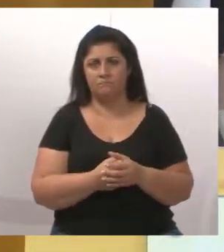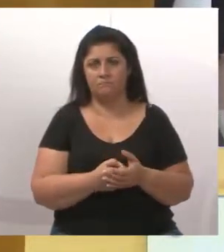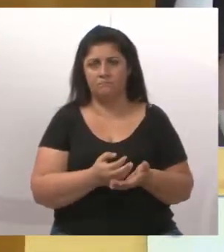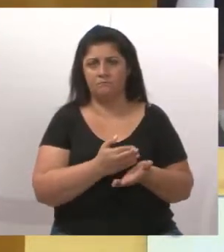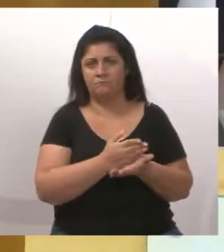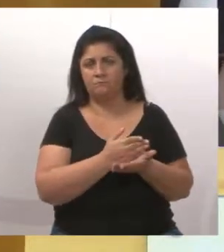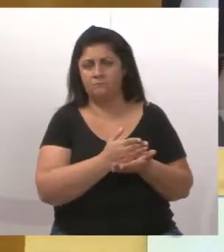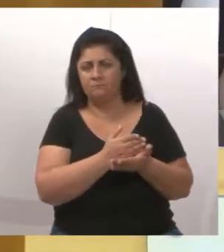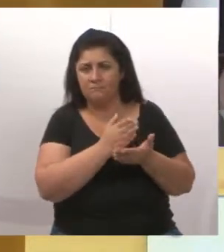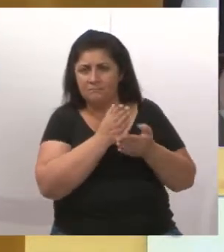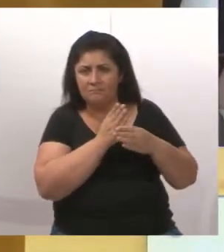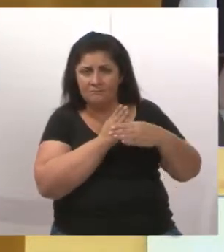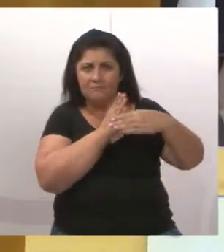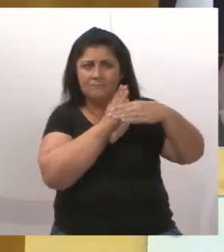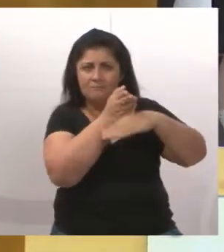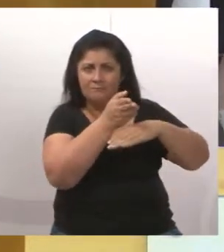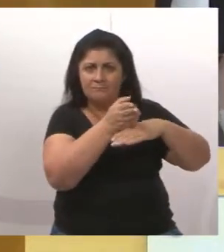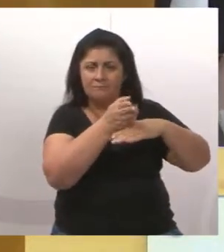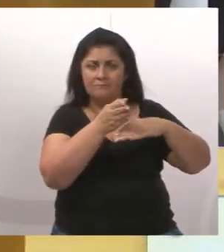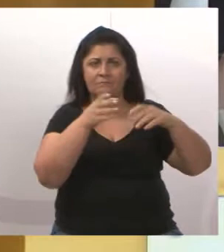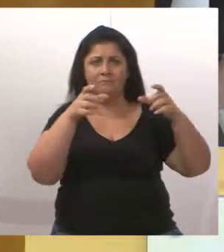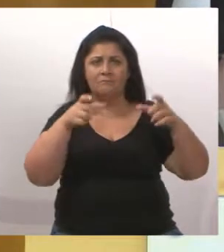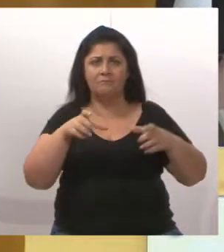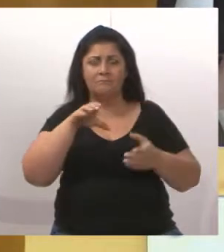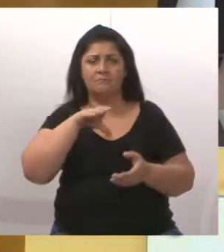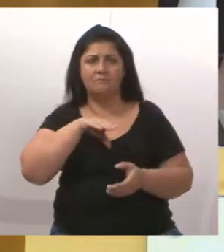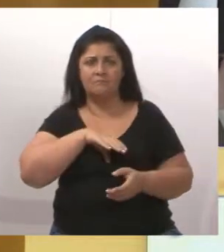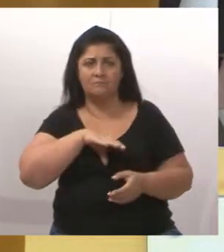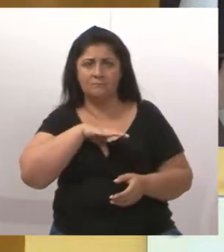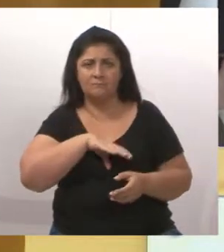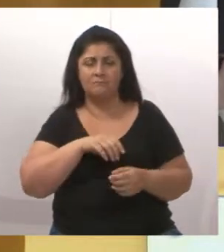da nossa cidade, que chama-se pedágio.